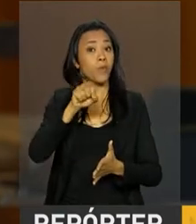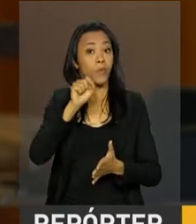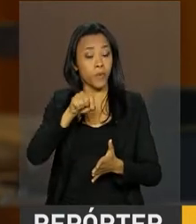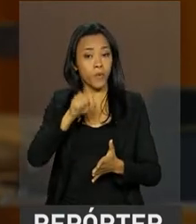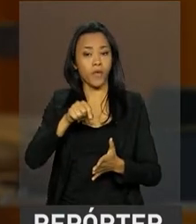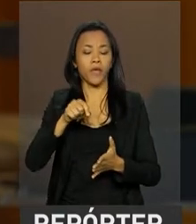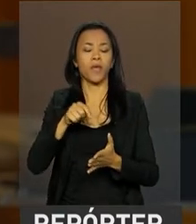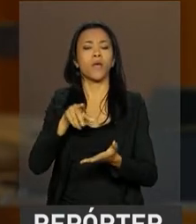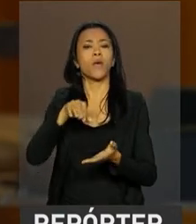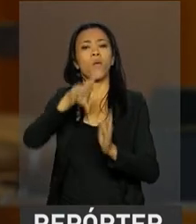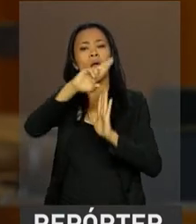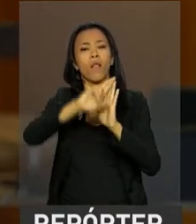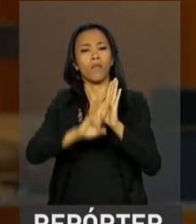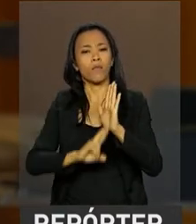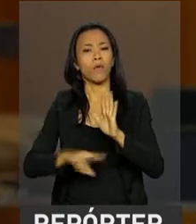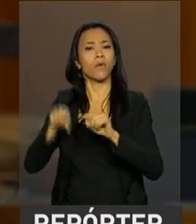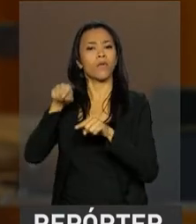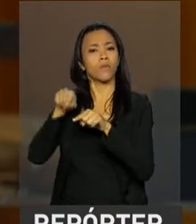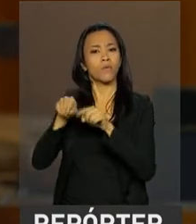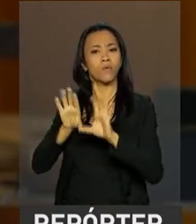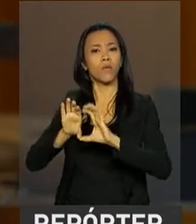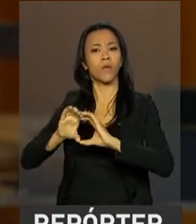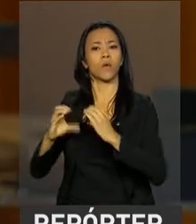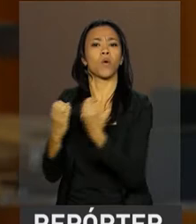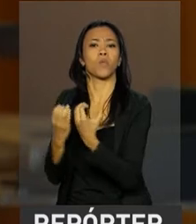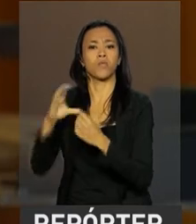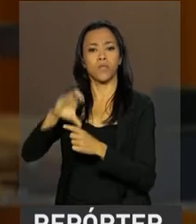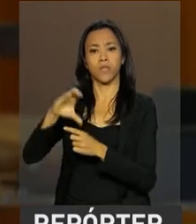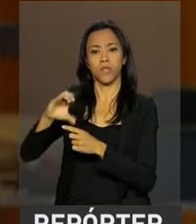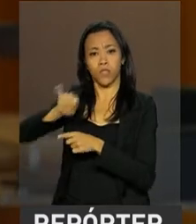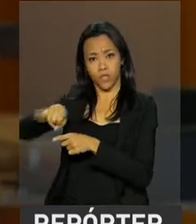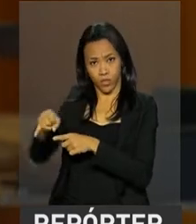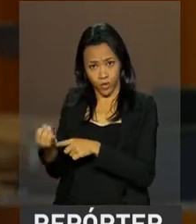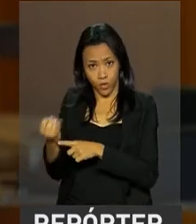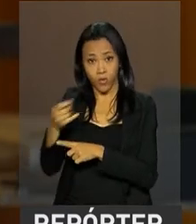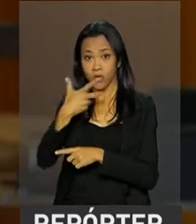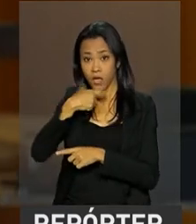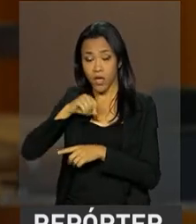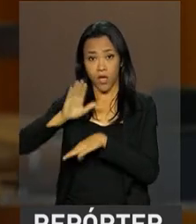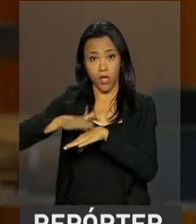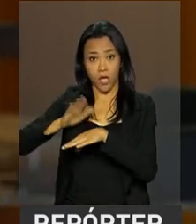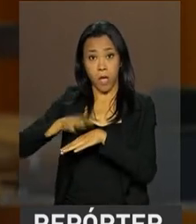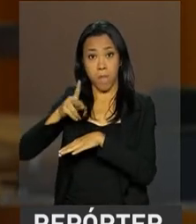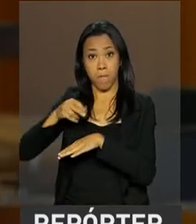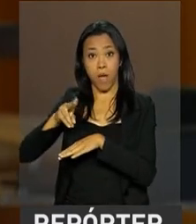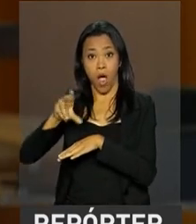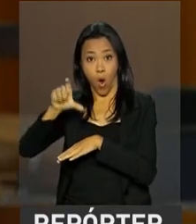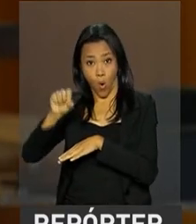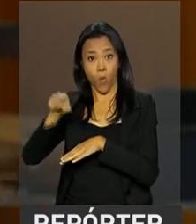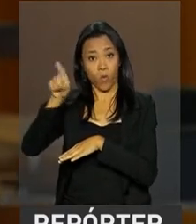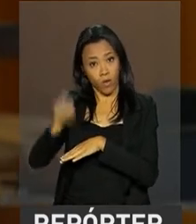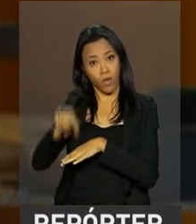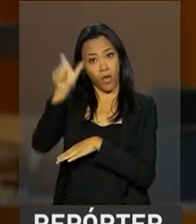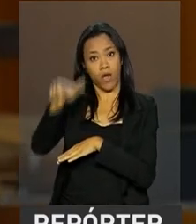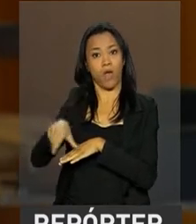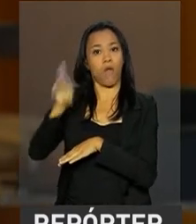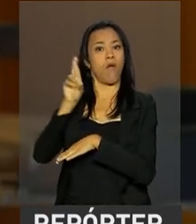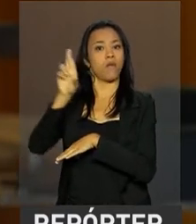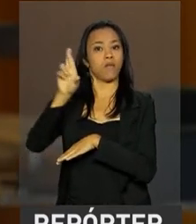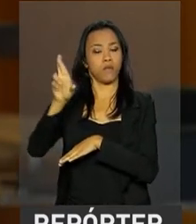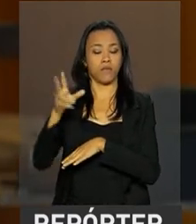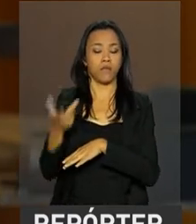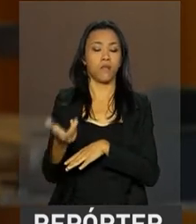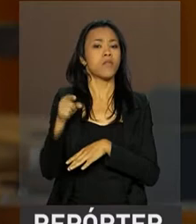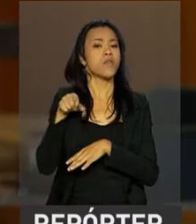da Comissão de Constituição e Justiça de Autoria do deputado Paulo Abiak, do PSDB de Minas Gerais,